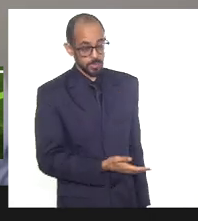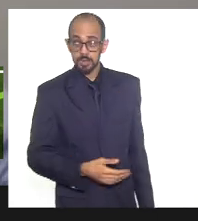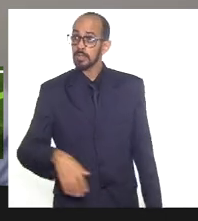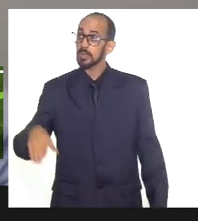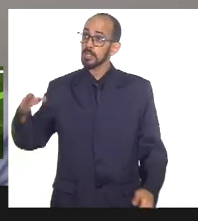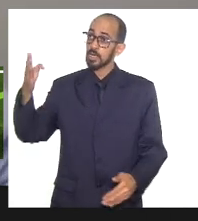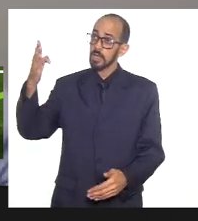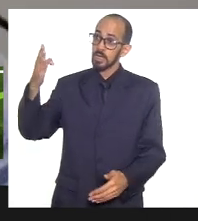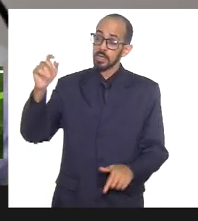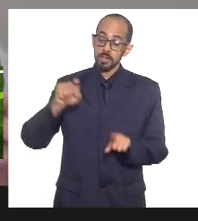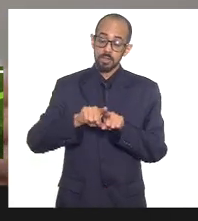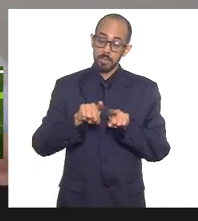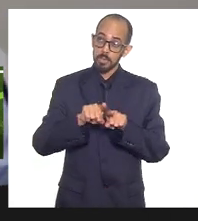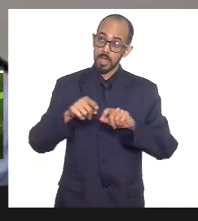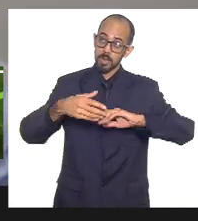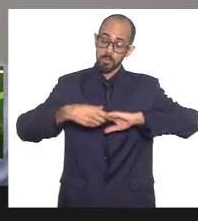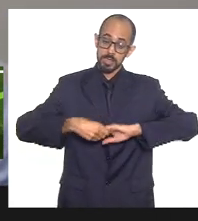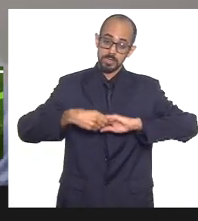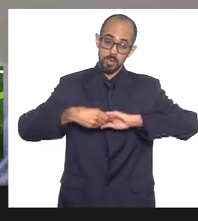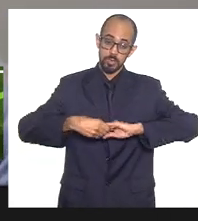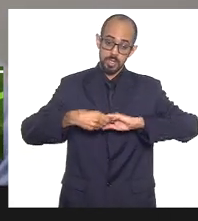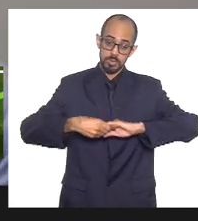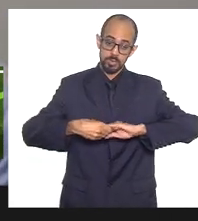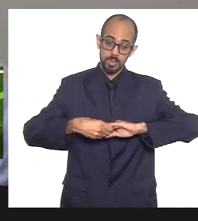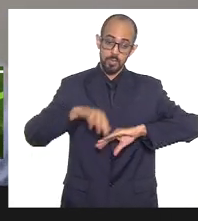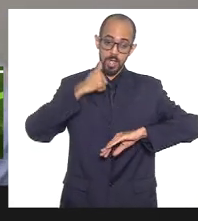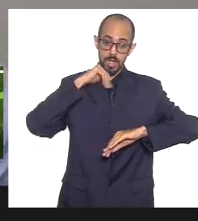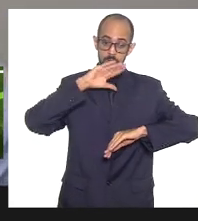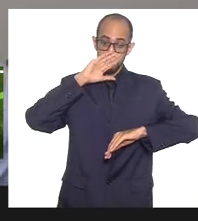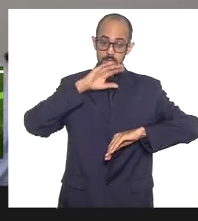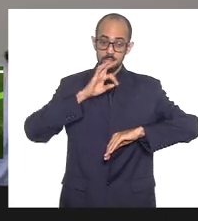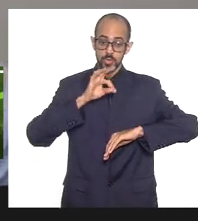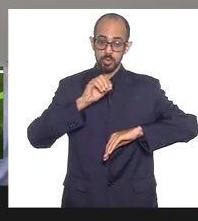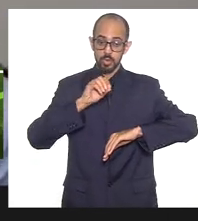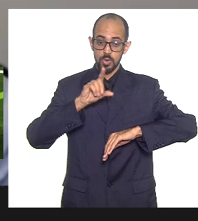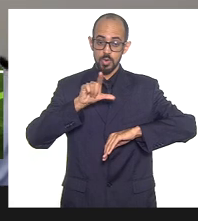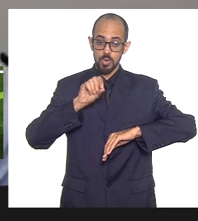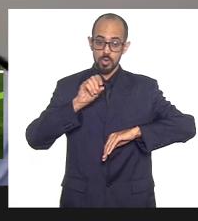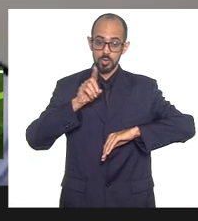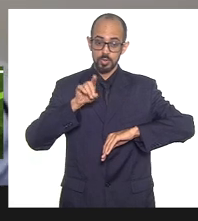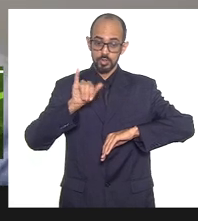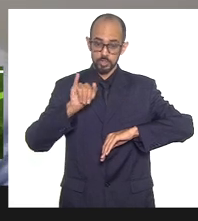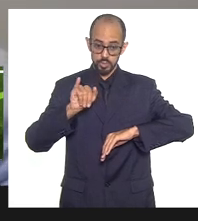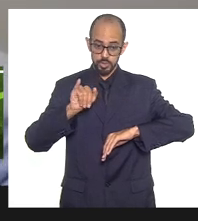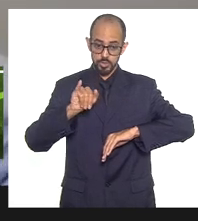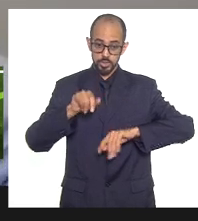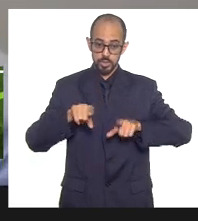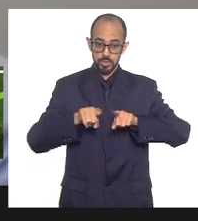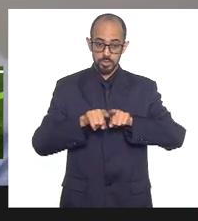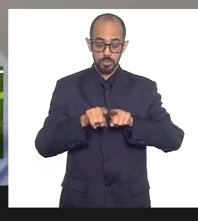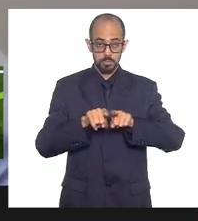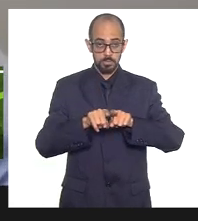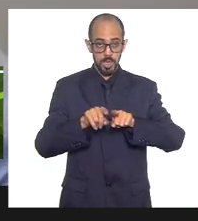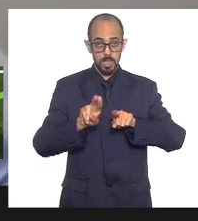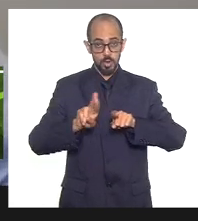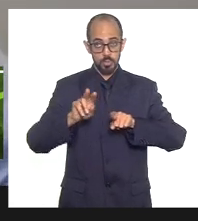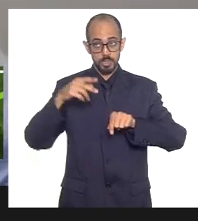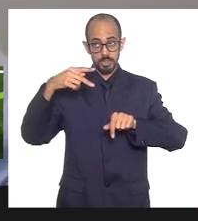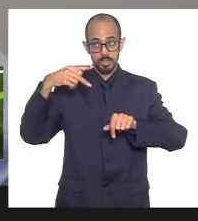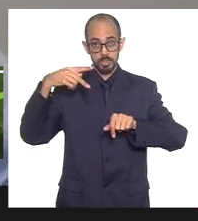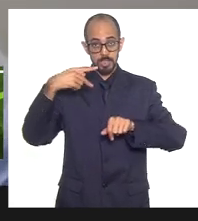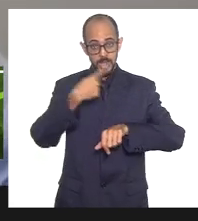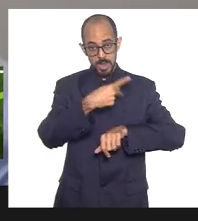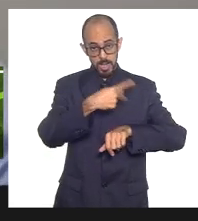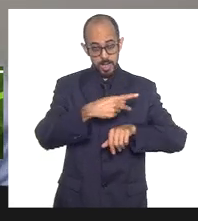presentes, uma saudação especial à mãe Torodi, enfim, em nome de quem saúdo os expositores